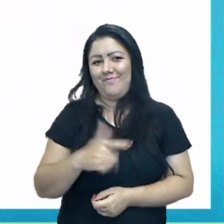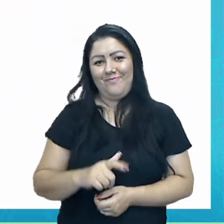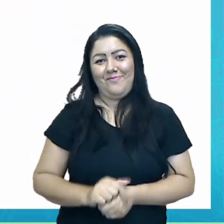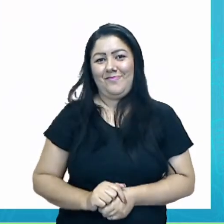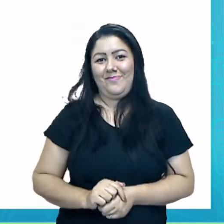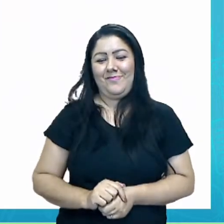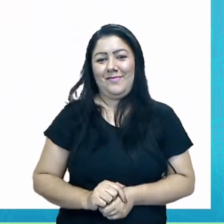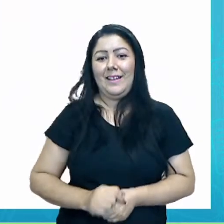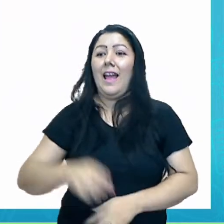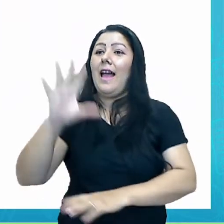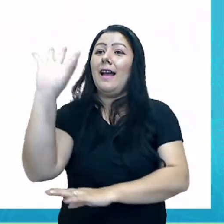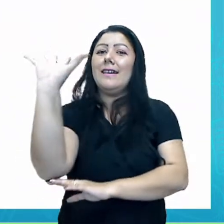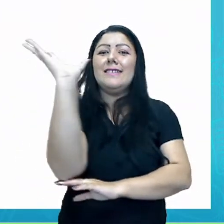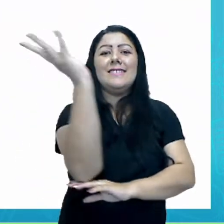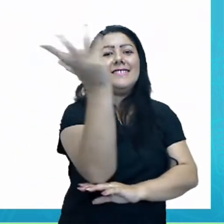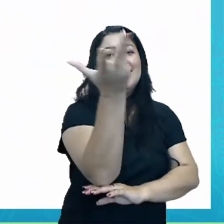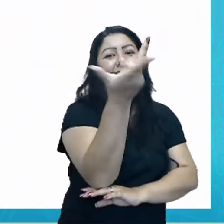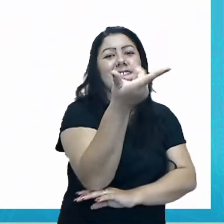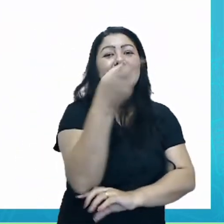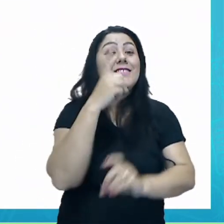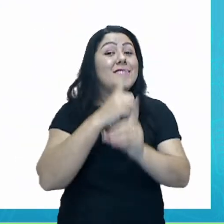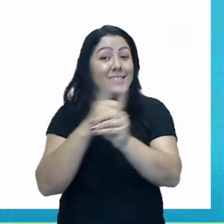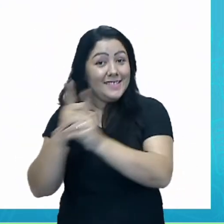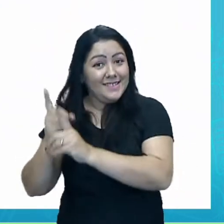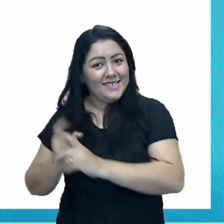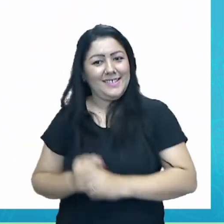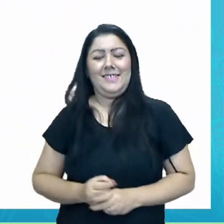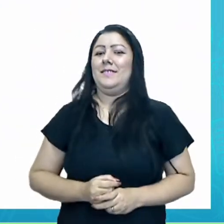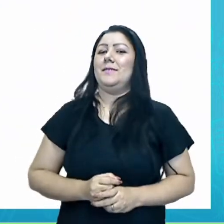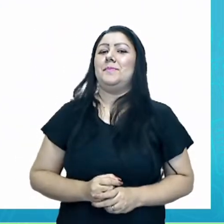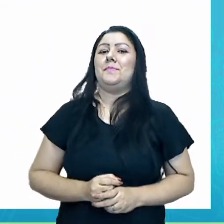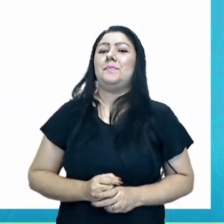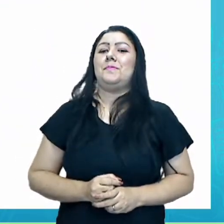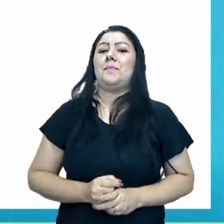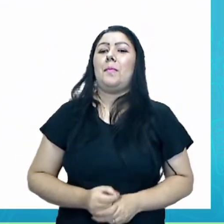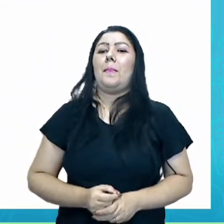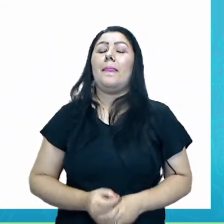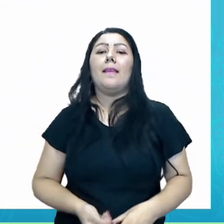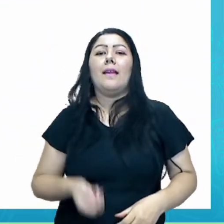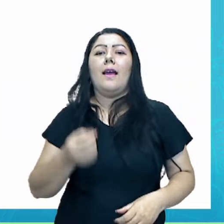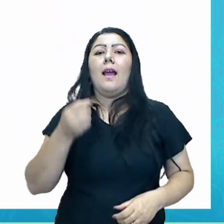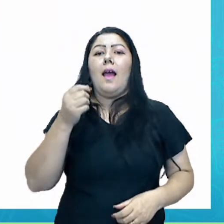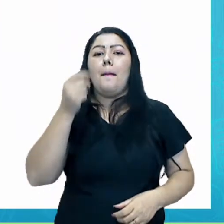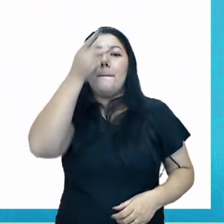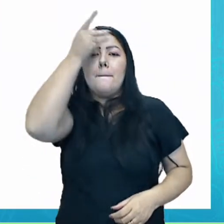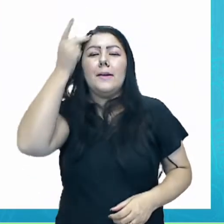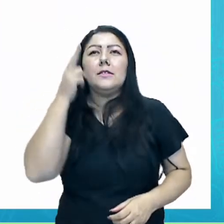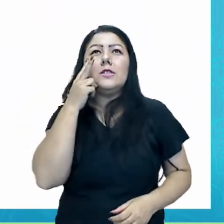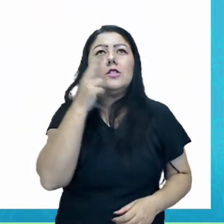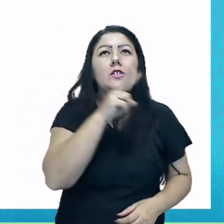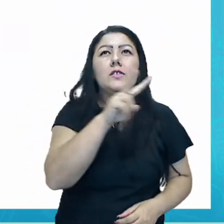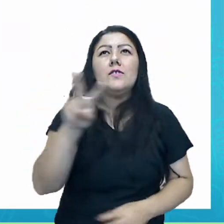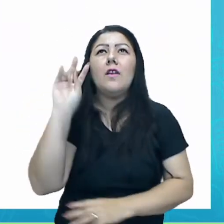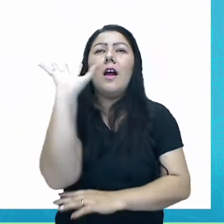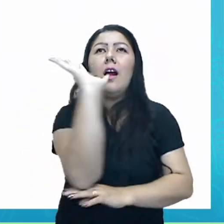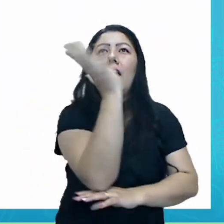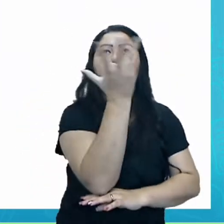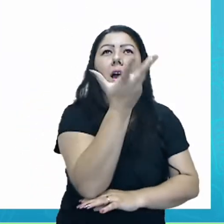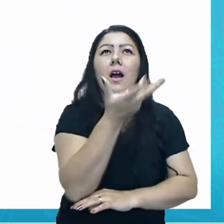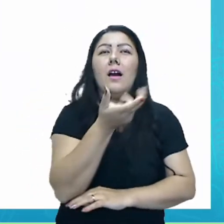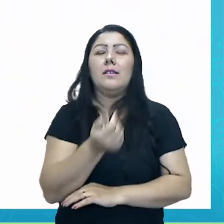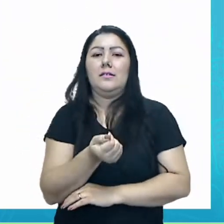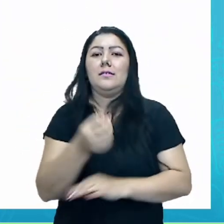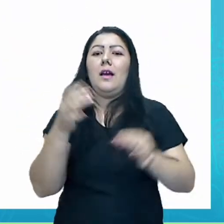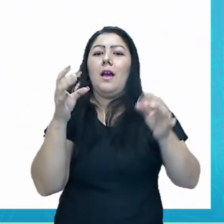Na natureza estão distribuídas harmoniosamente, inspirando o homem na hora da sua aplicação nas artes, na